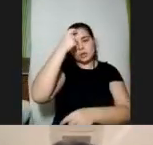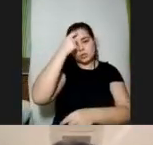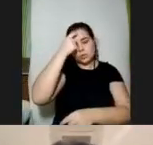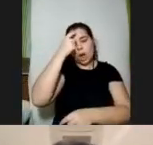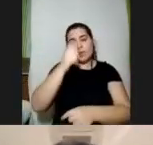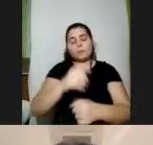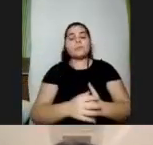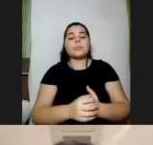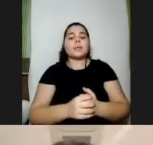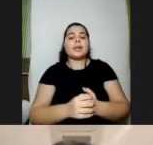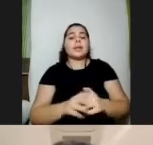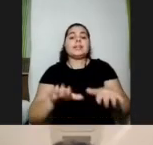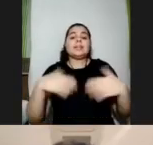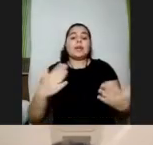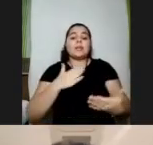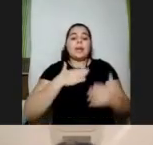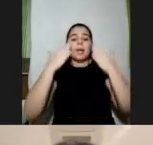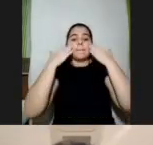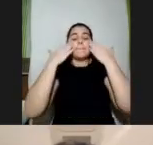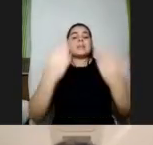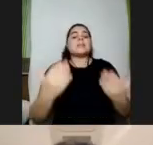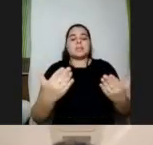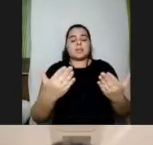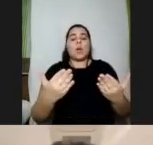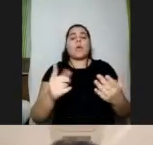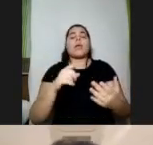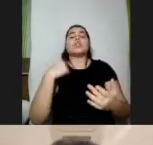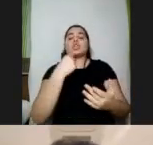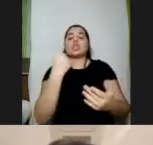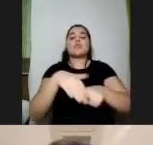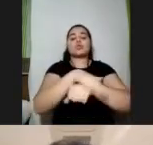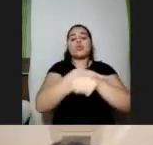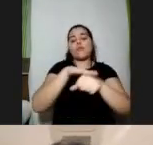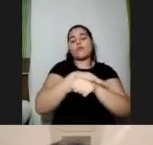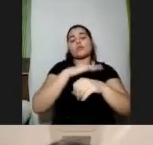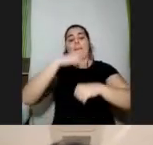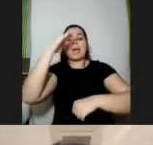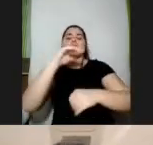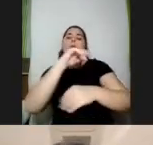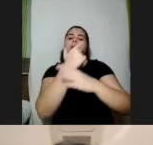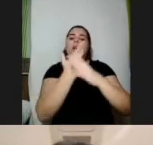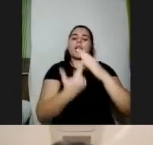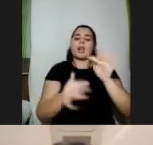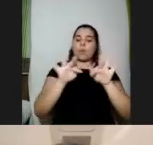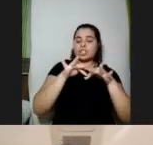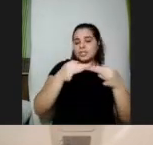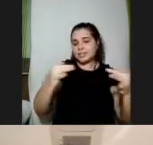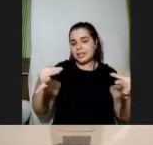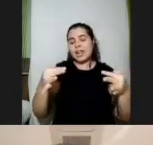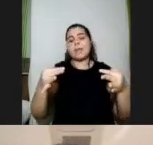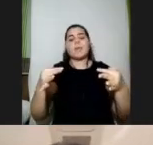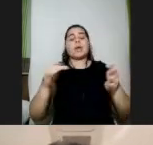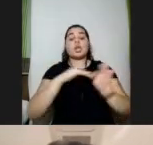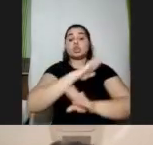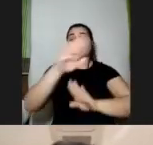na minha apresentação vocês vão a gente vai falar mais sobre linguagem simples como é para toda população brasileira